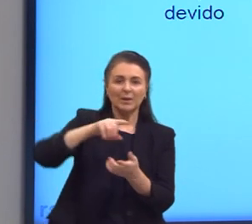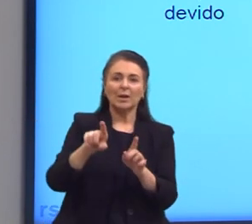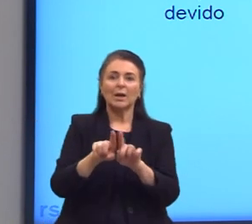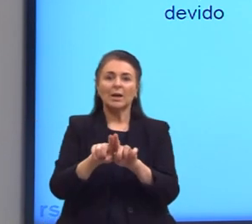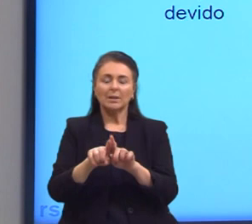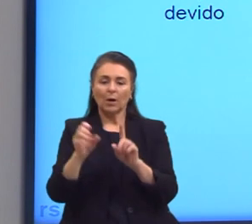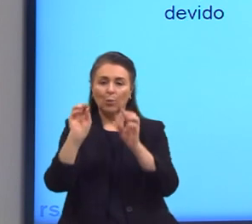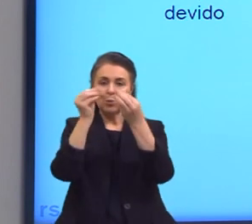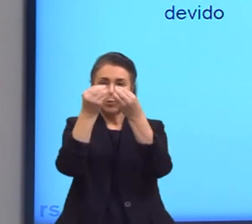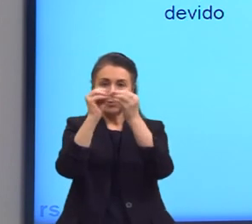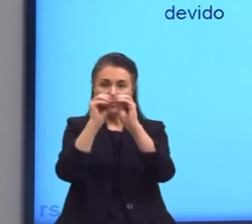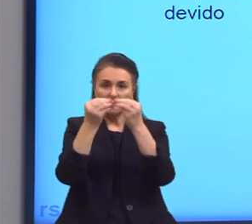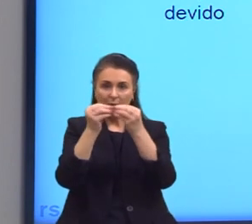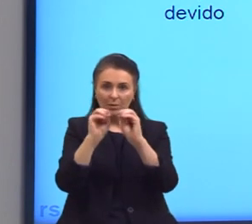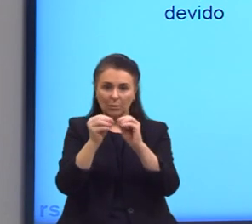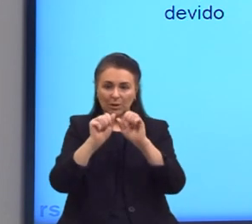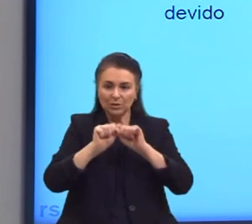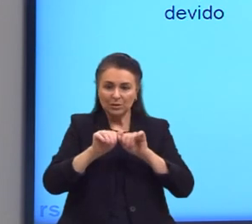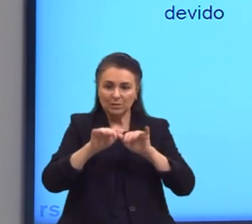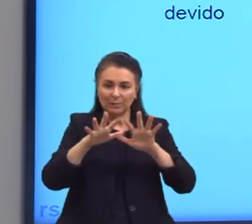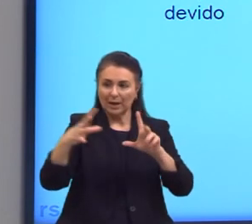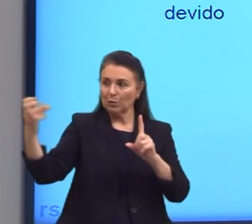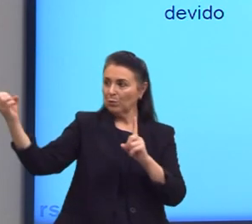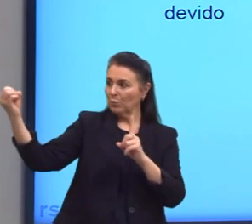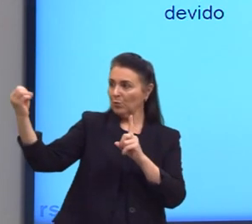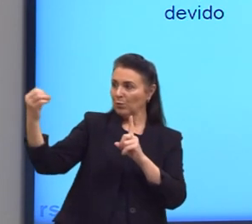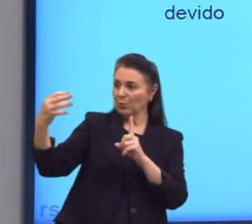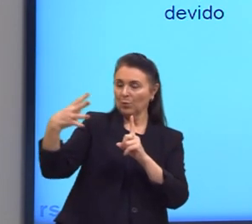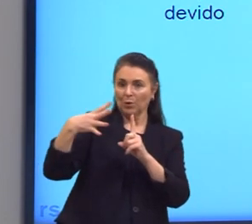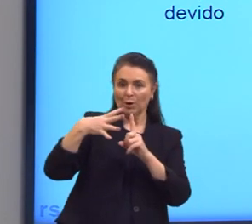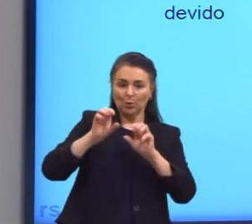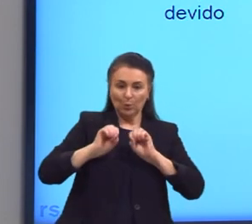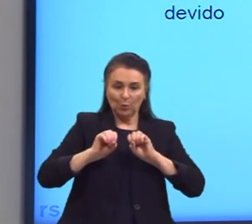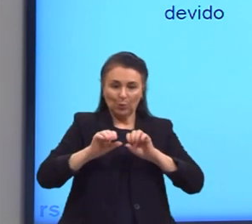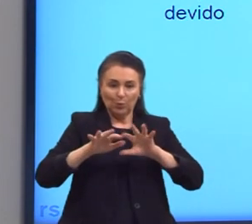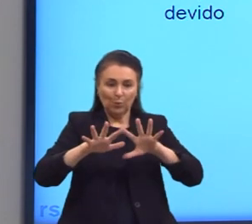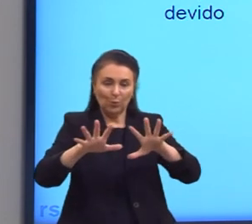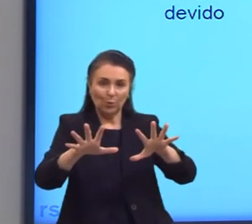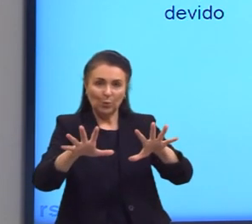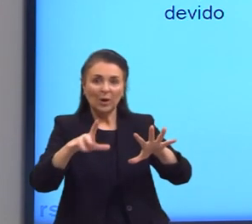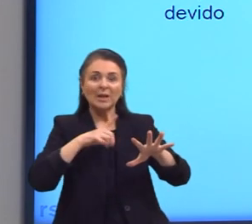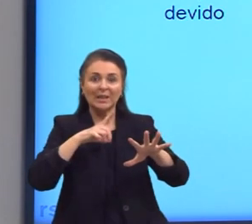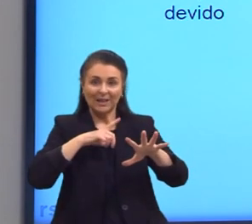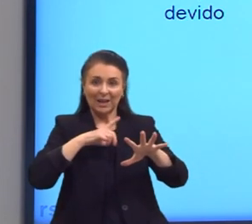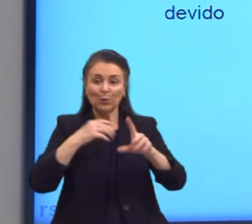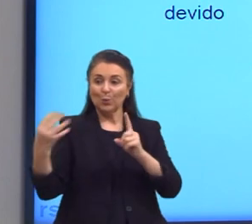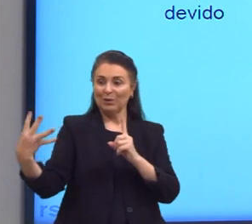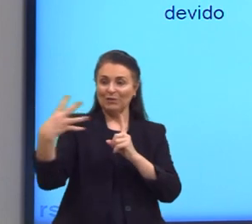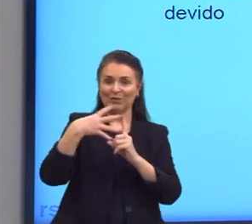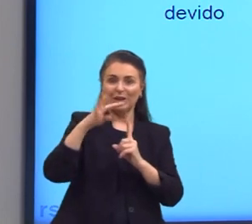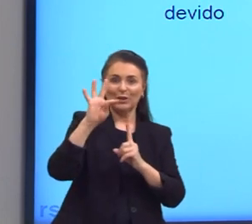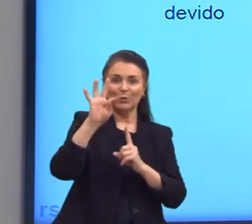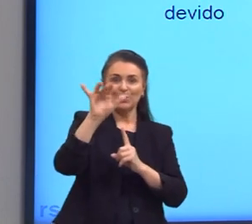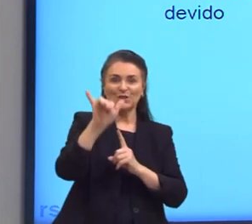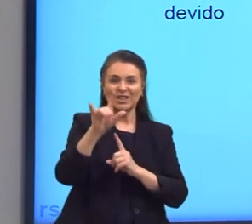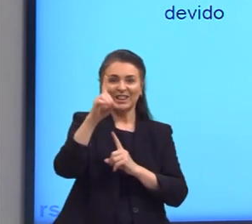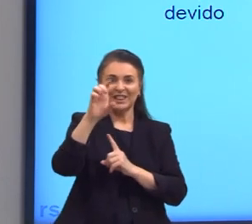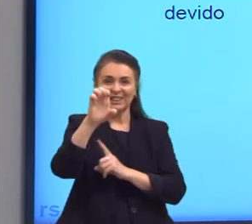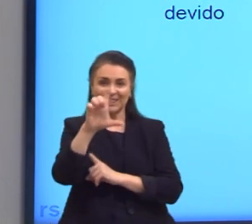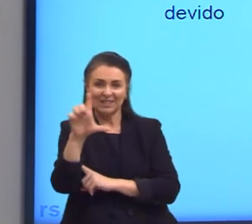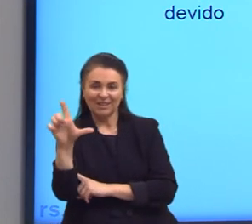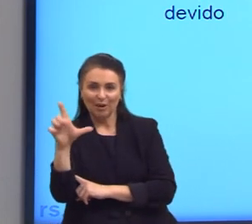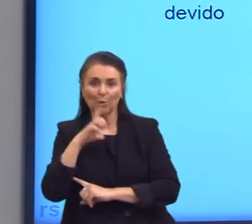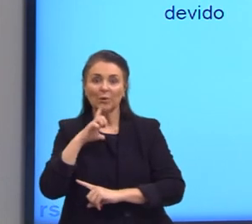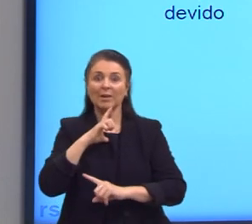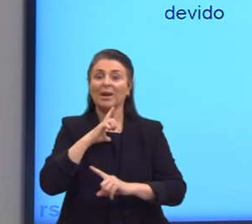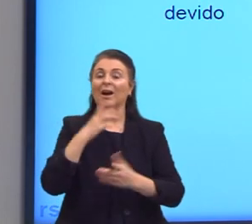partículas dispersas, um feixe de luz sofre o efeito Tyndall devido a... E aí traz aqui as